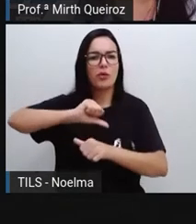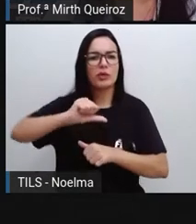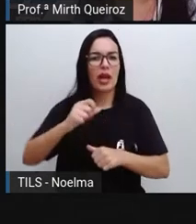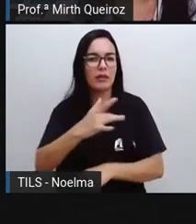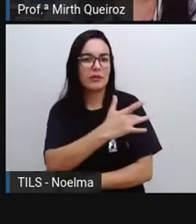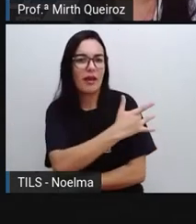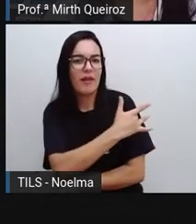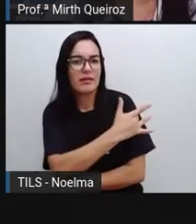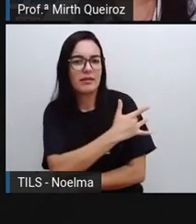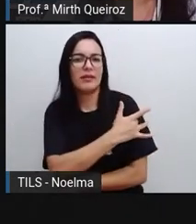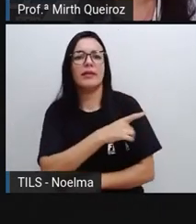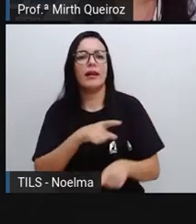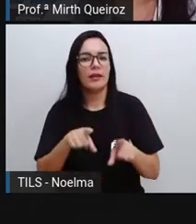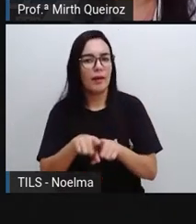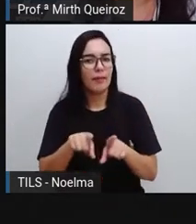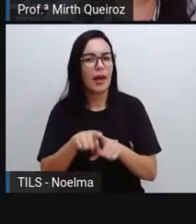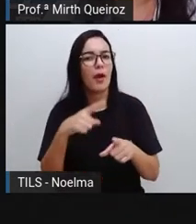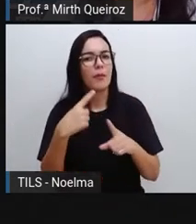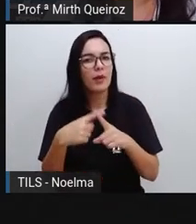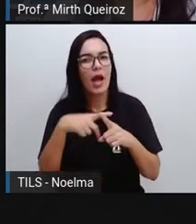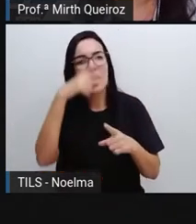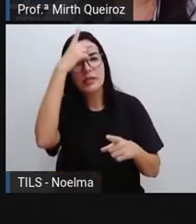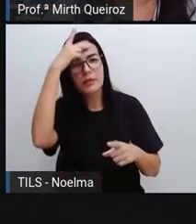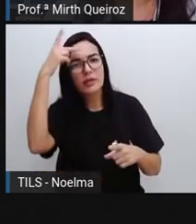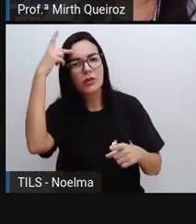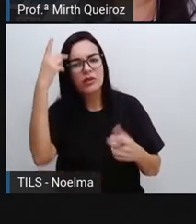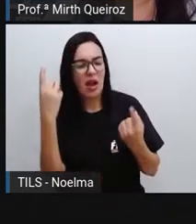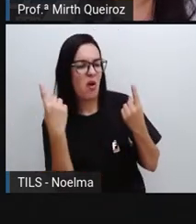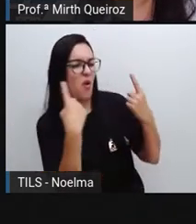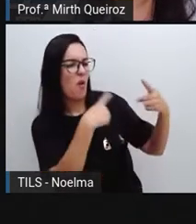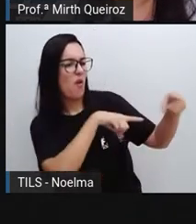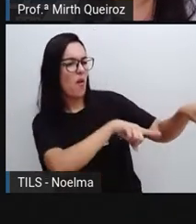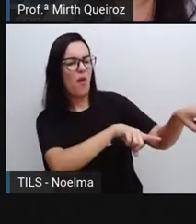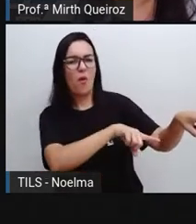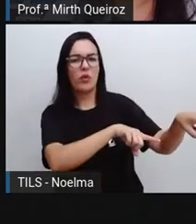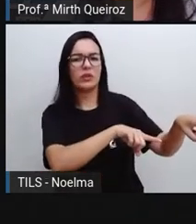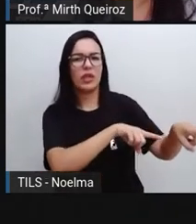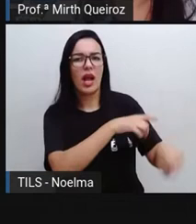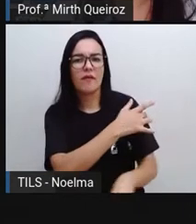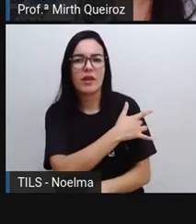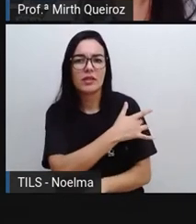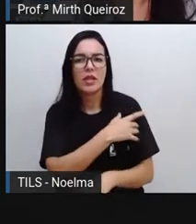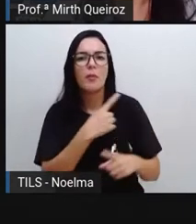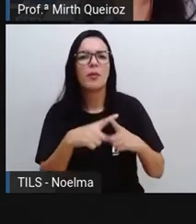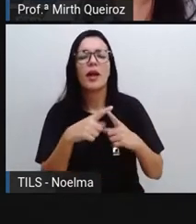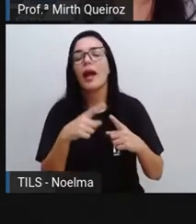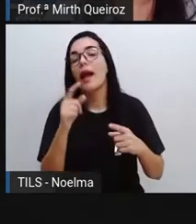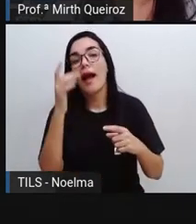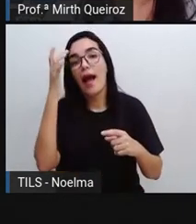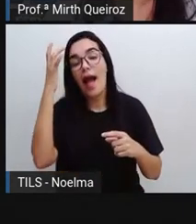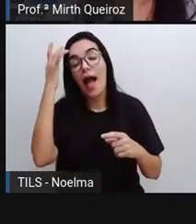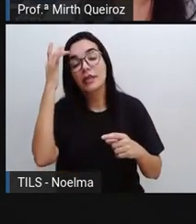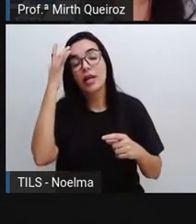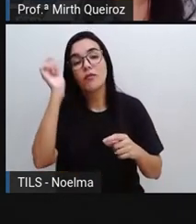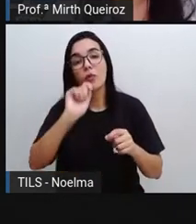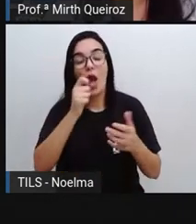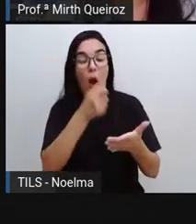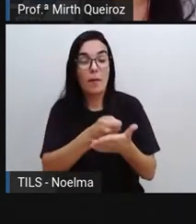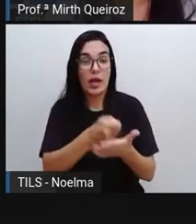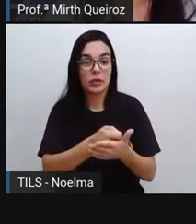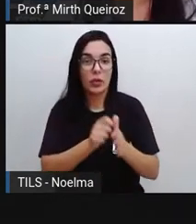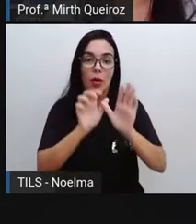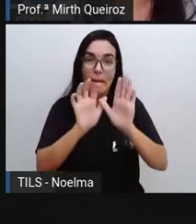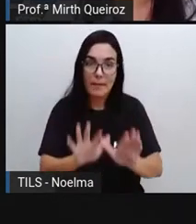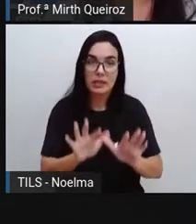que as pessoas se revoltaram justamente por esse ato de imposição da vacina, se teve essa revolta, mas no